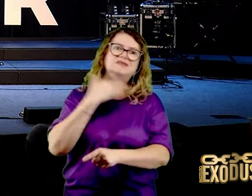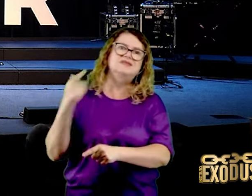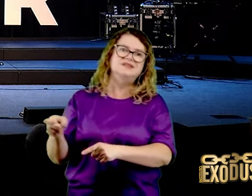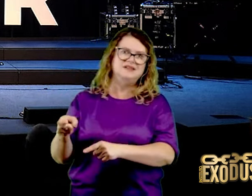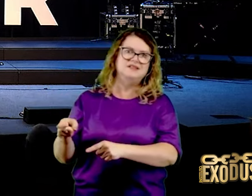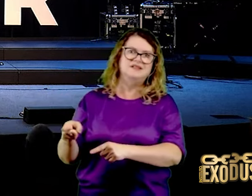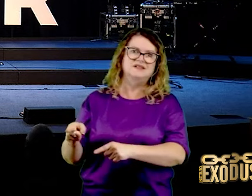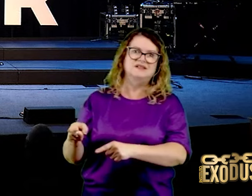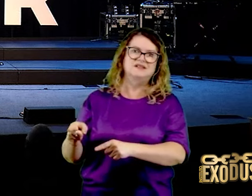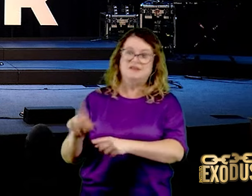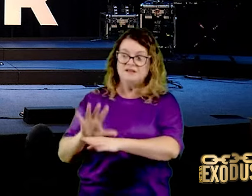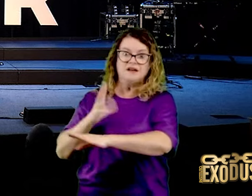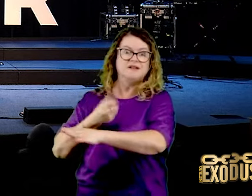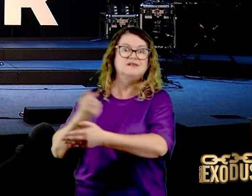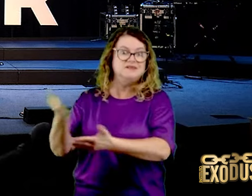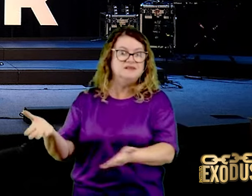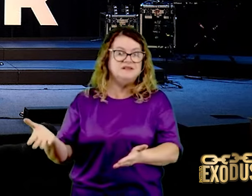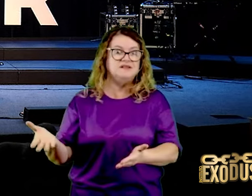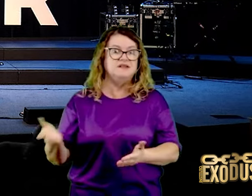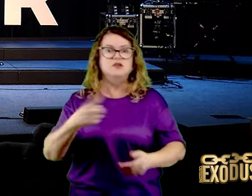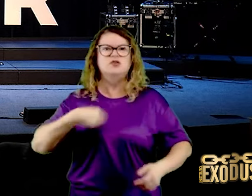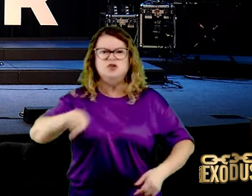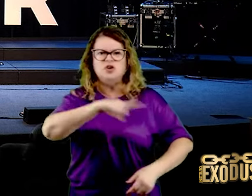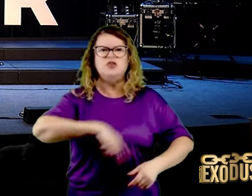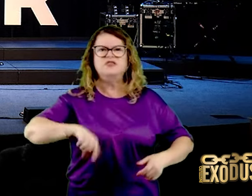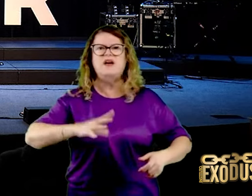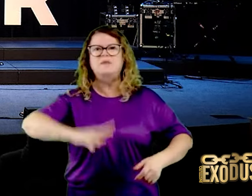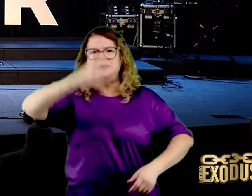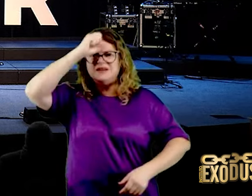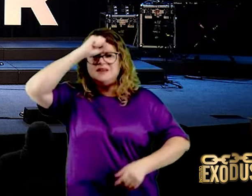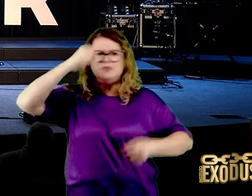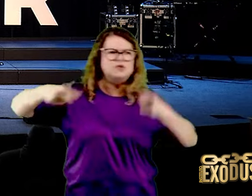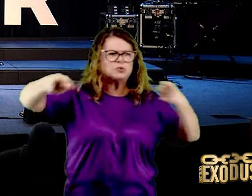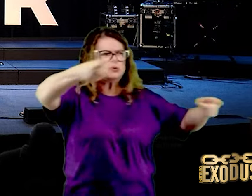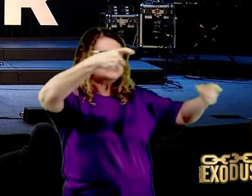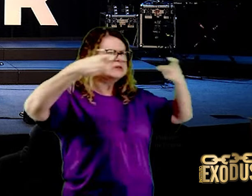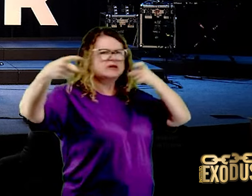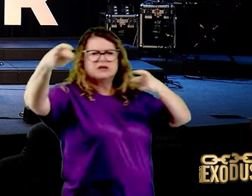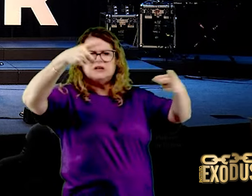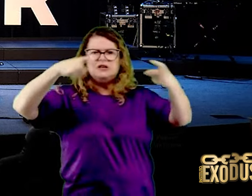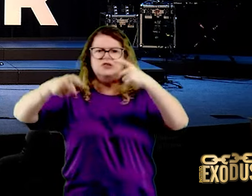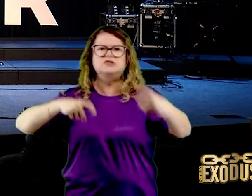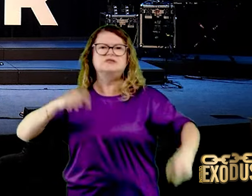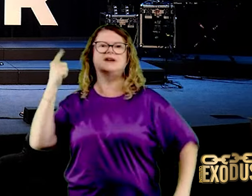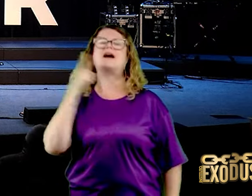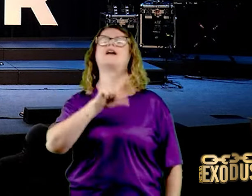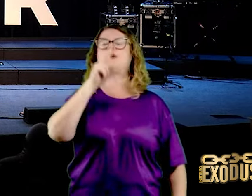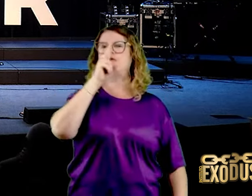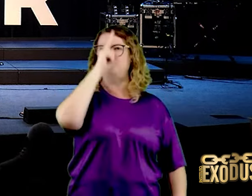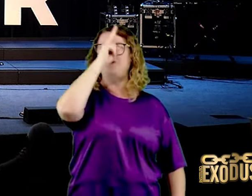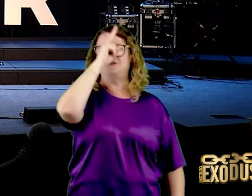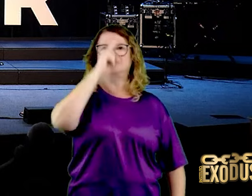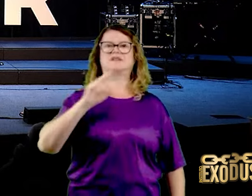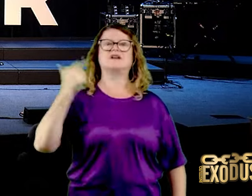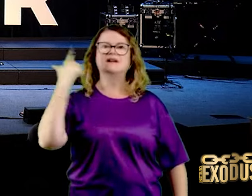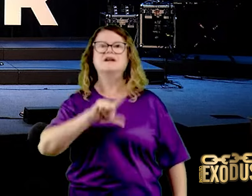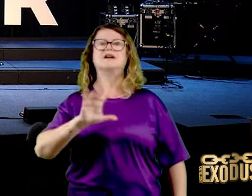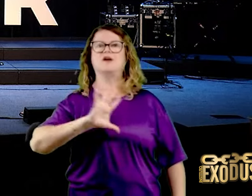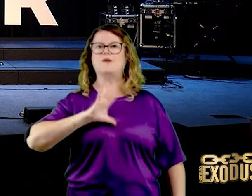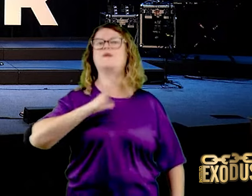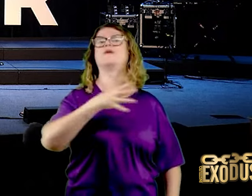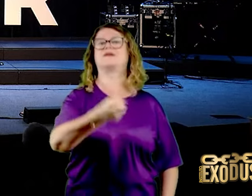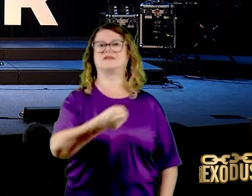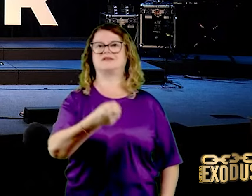Aquela casa dividida, aquele metade do exército estava para um lado, metade do exército estava para o outro. Quando a gente entender que a gente é uma